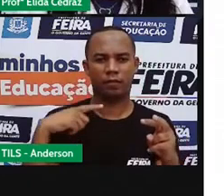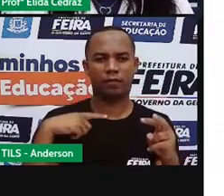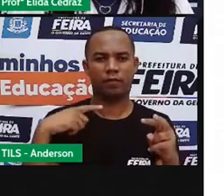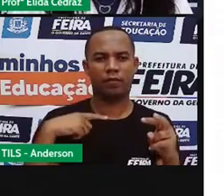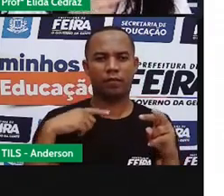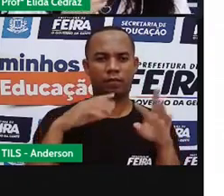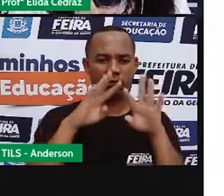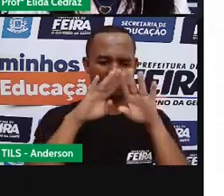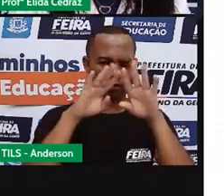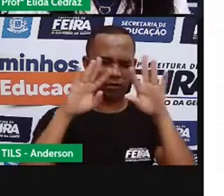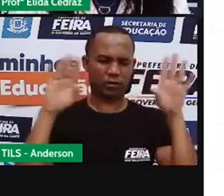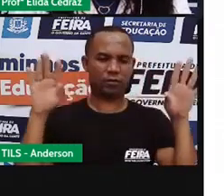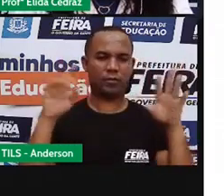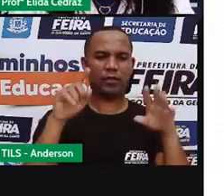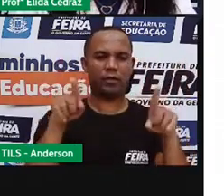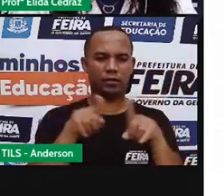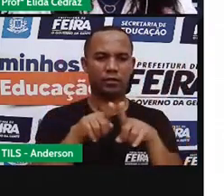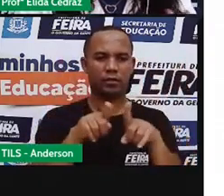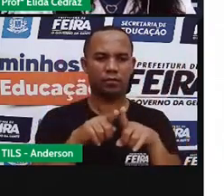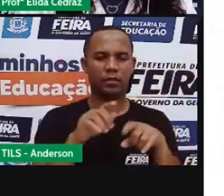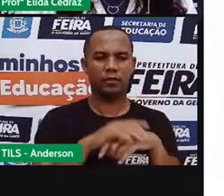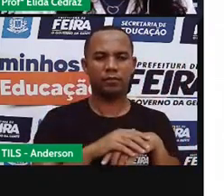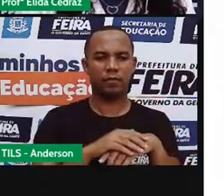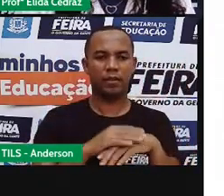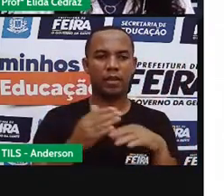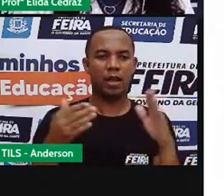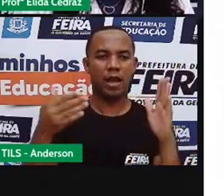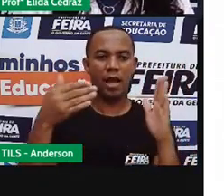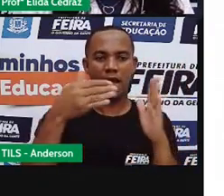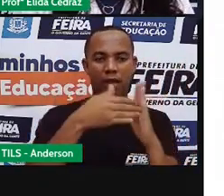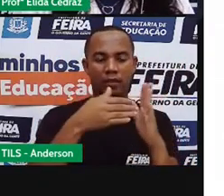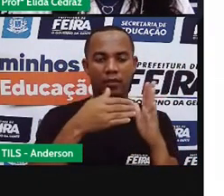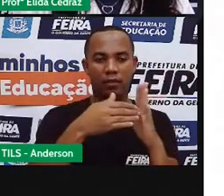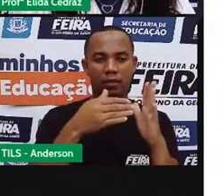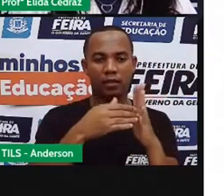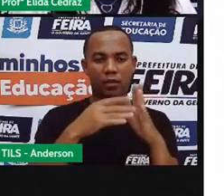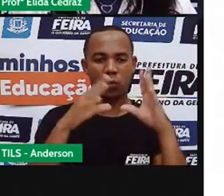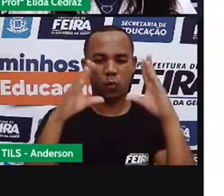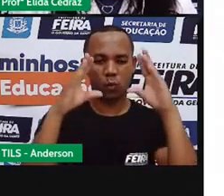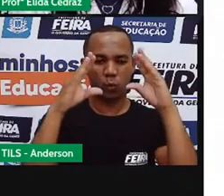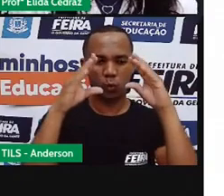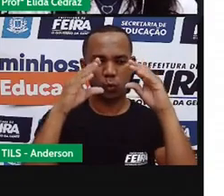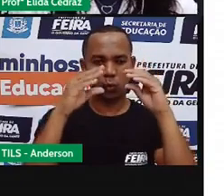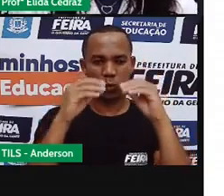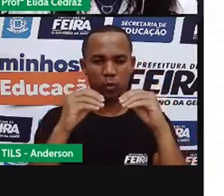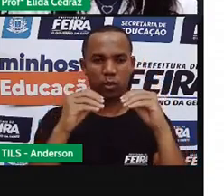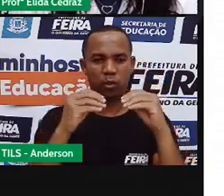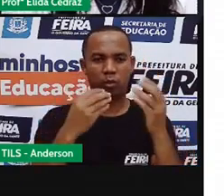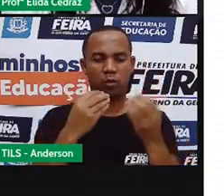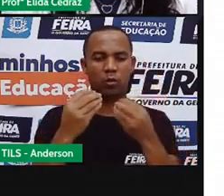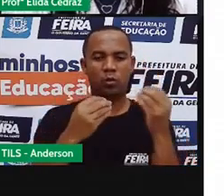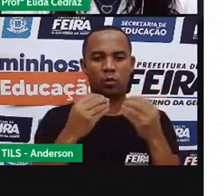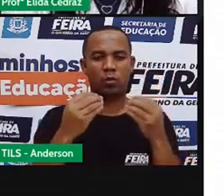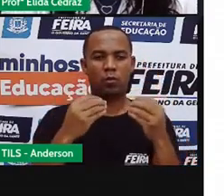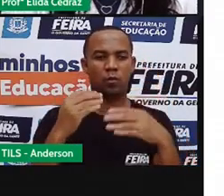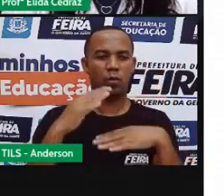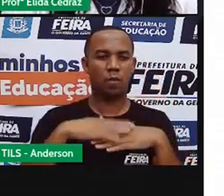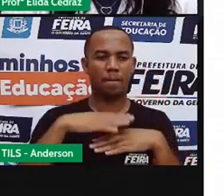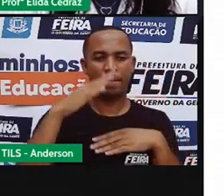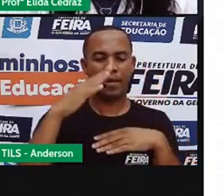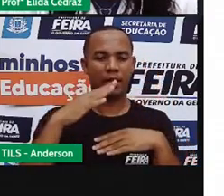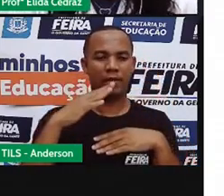Do transparente, até chegar naquele vinho escuro, ele vai colocando mais